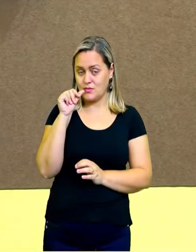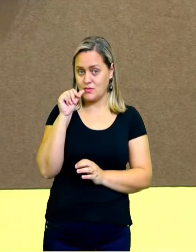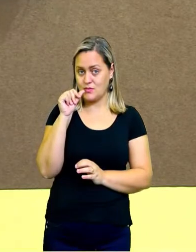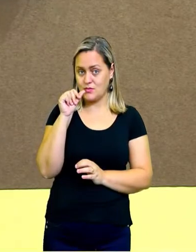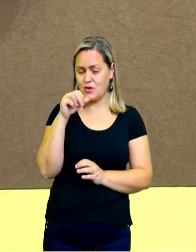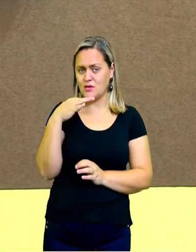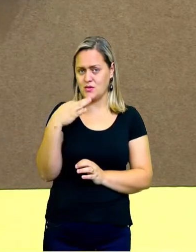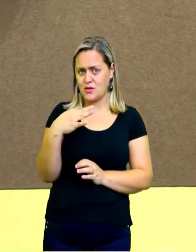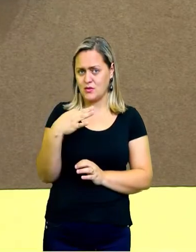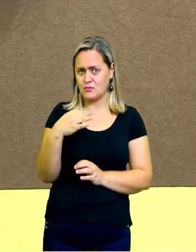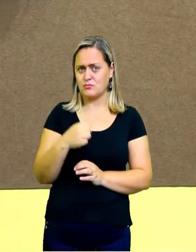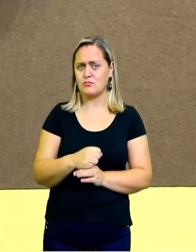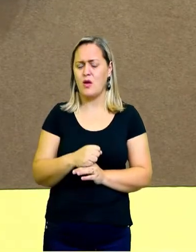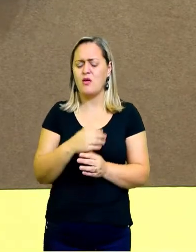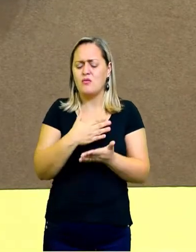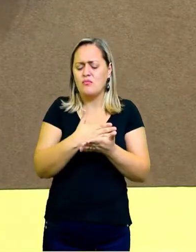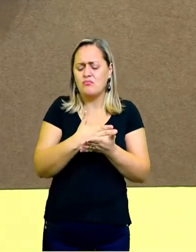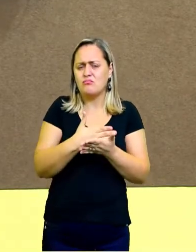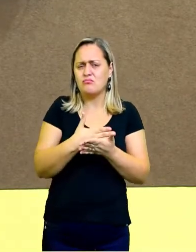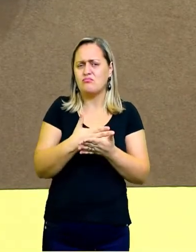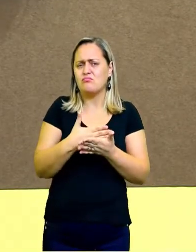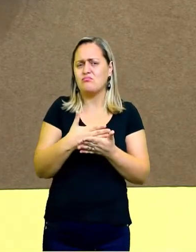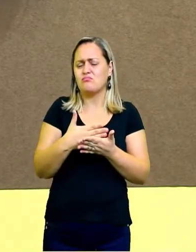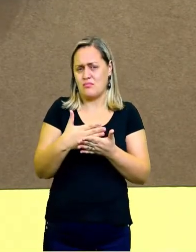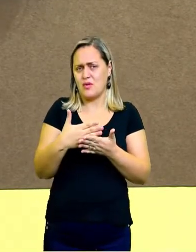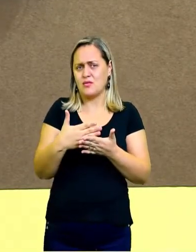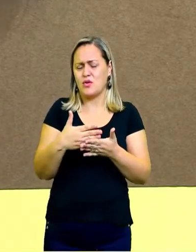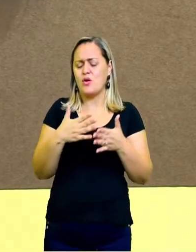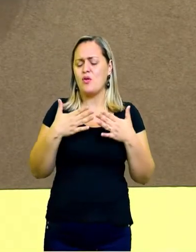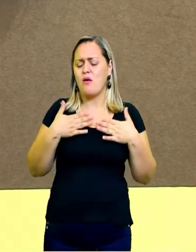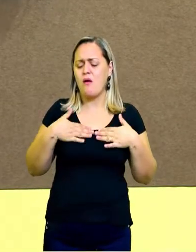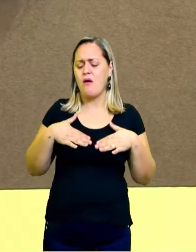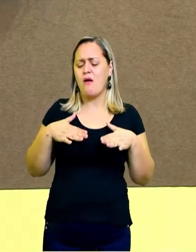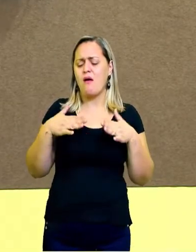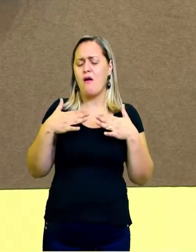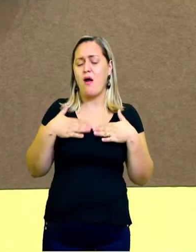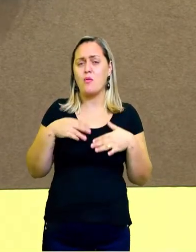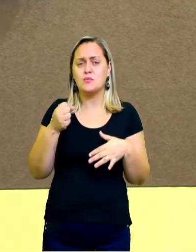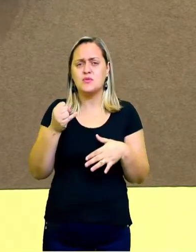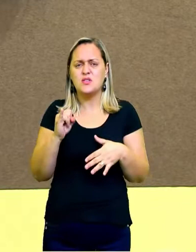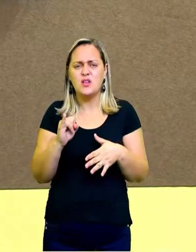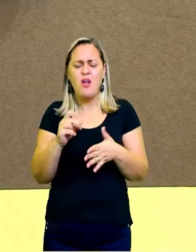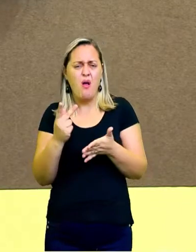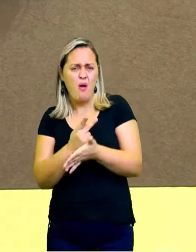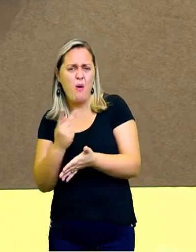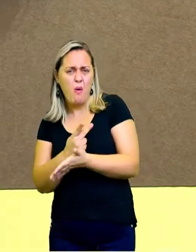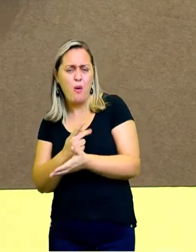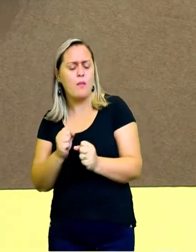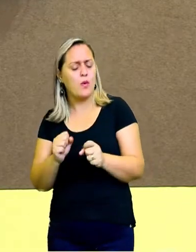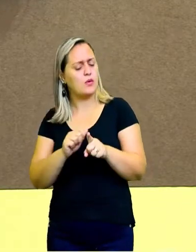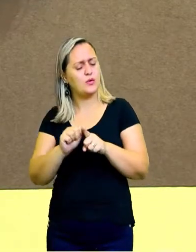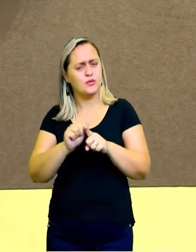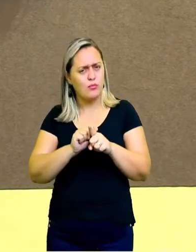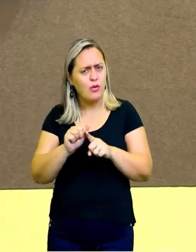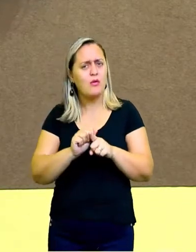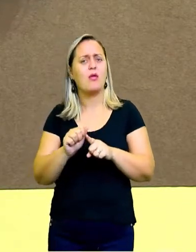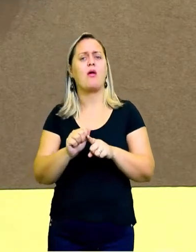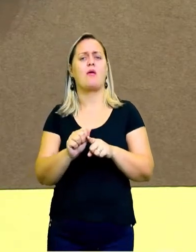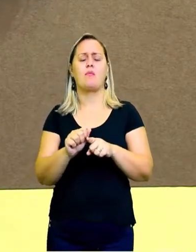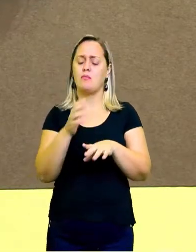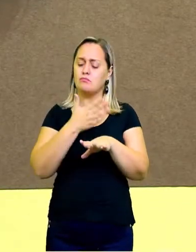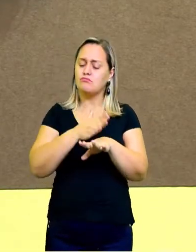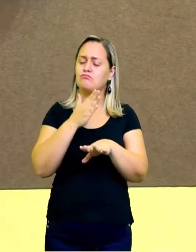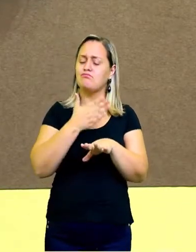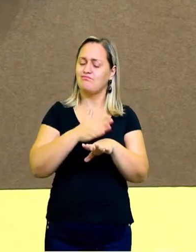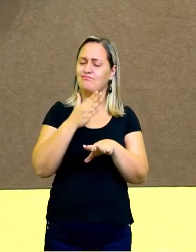desmancha. Não vai manchar o seu caderno, vai manchar a sua folha, a atividade. Você vai com o lápis bem levinho em cima, você